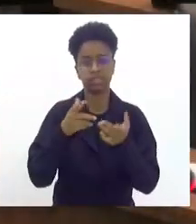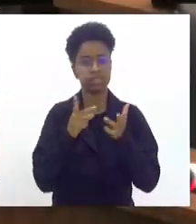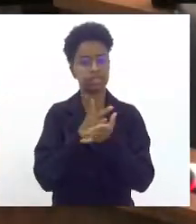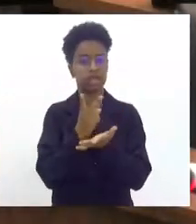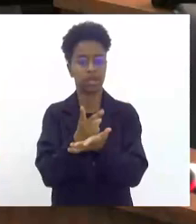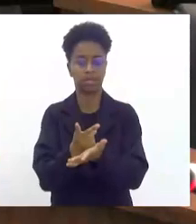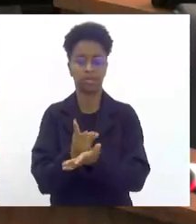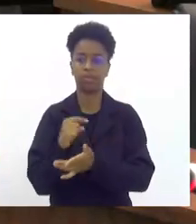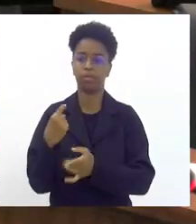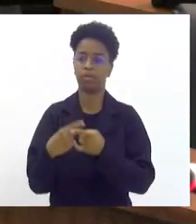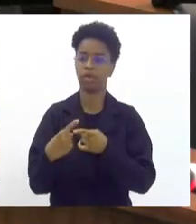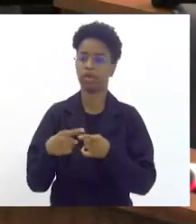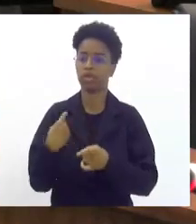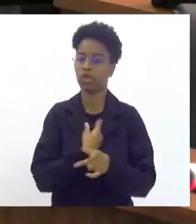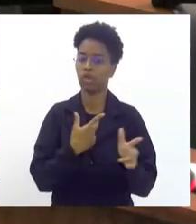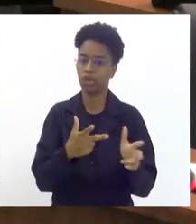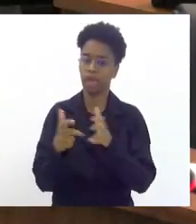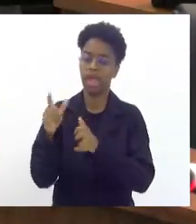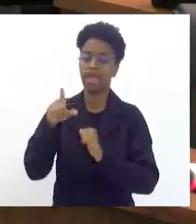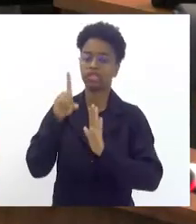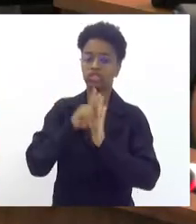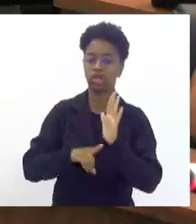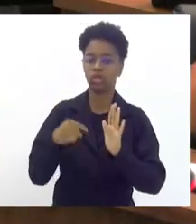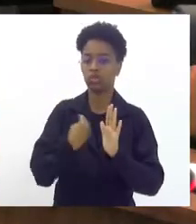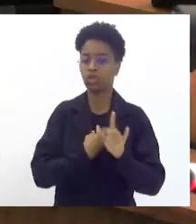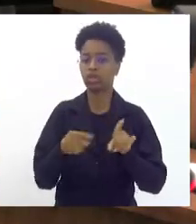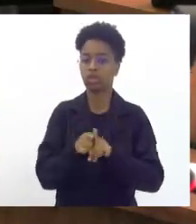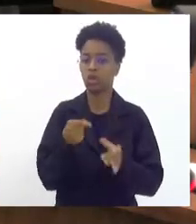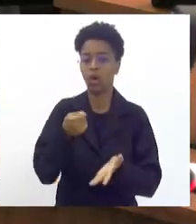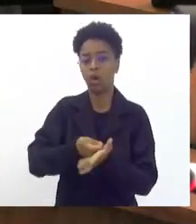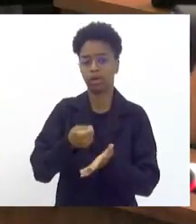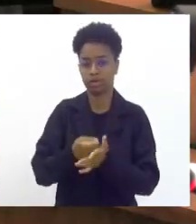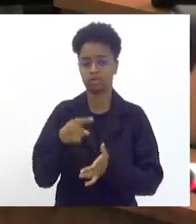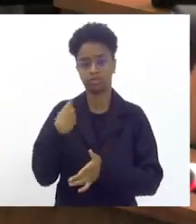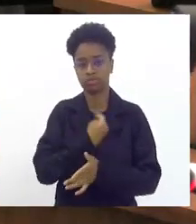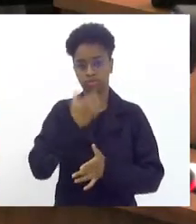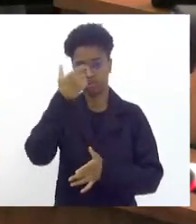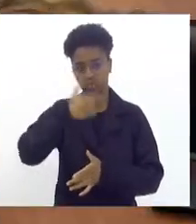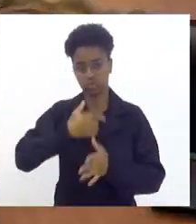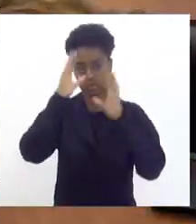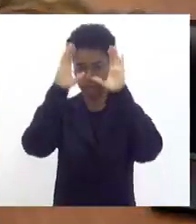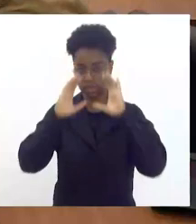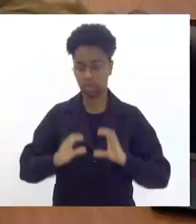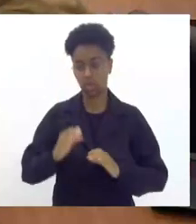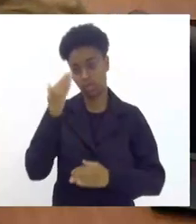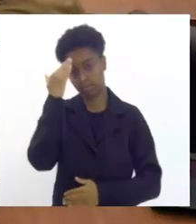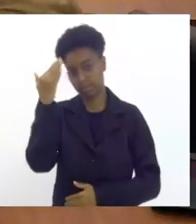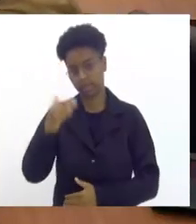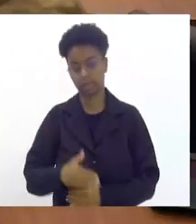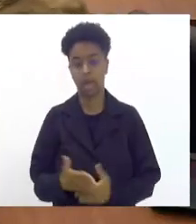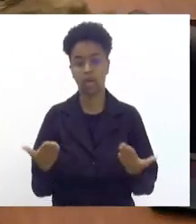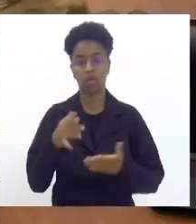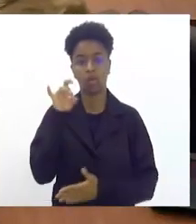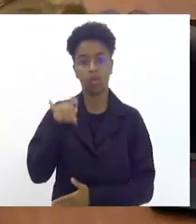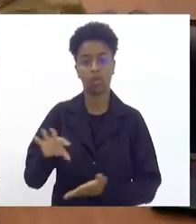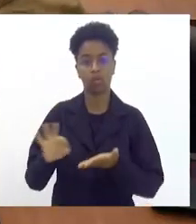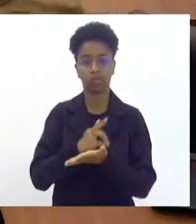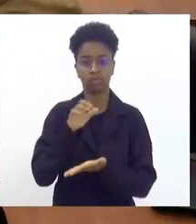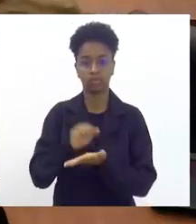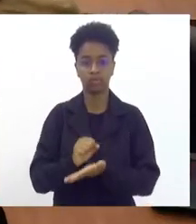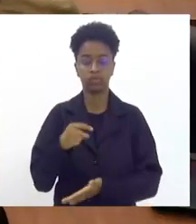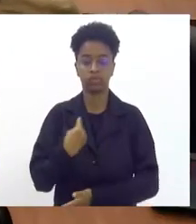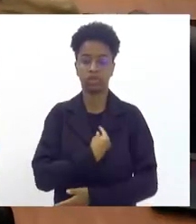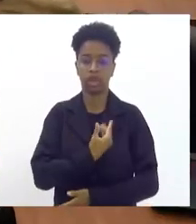gente está observando. É um direito e um dever nosso como cidadão. Obrigado, querido Valdo. O último orador escrito, nosso